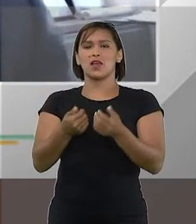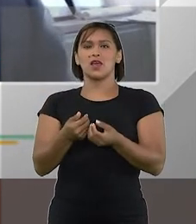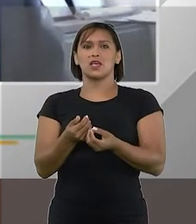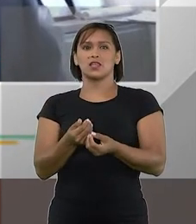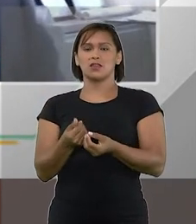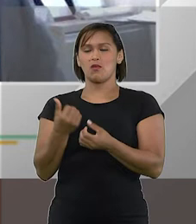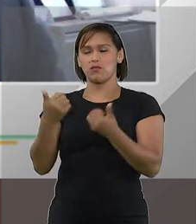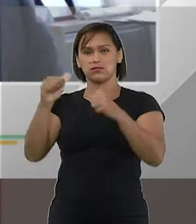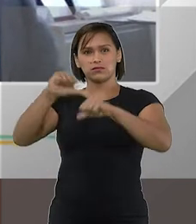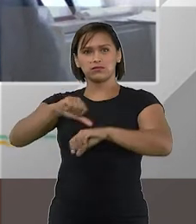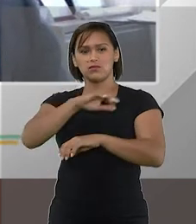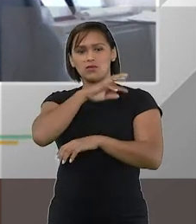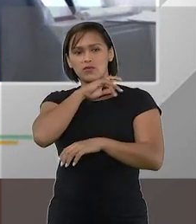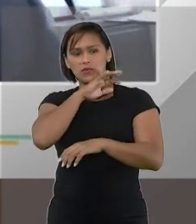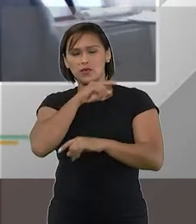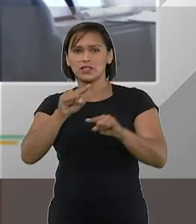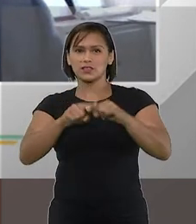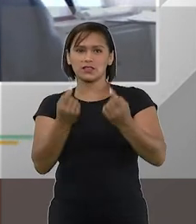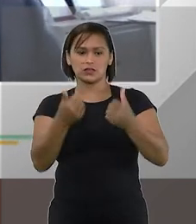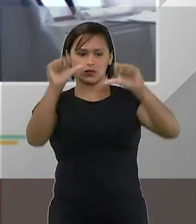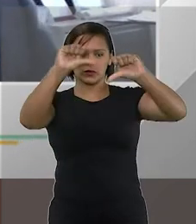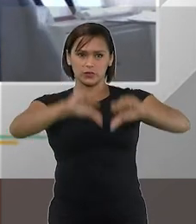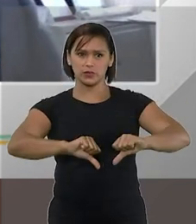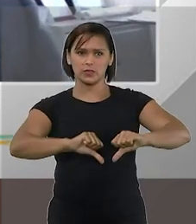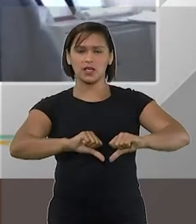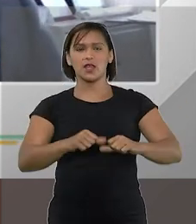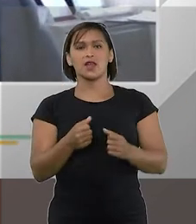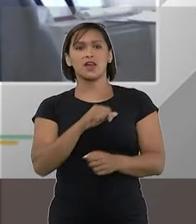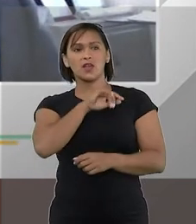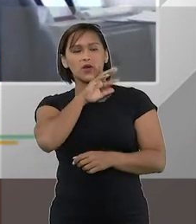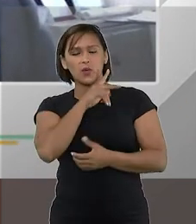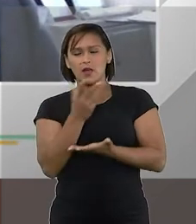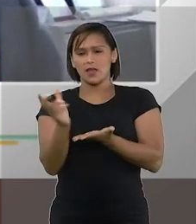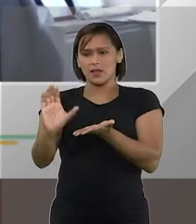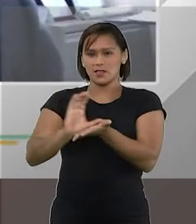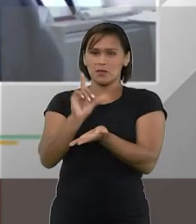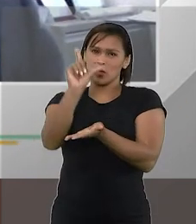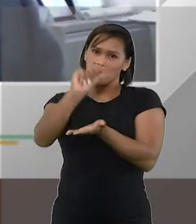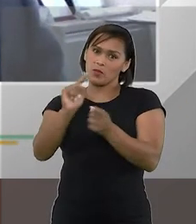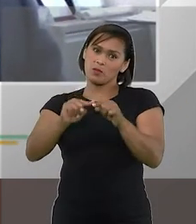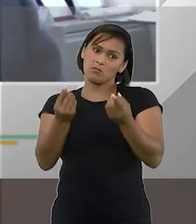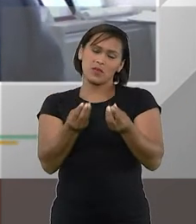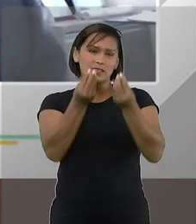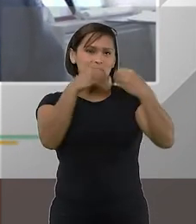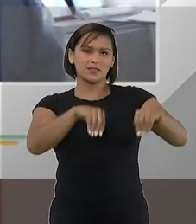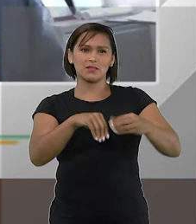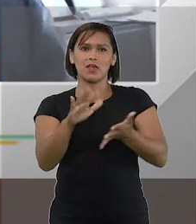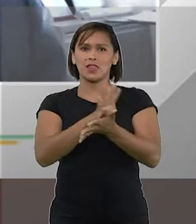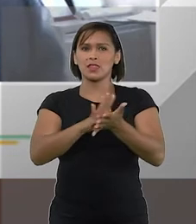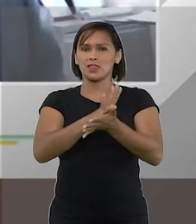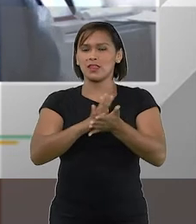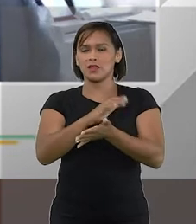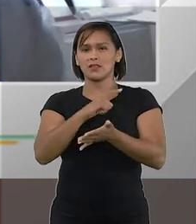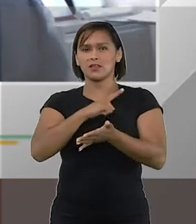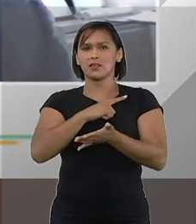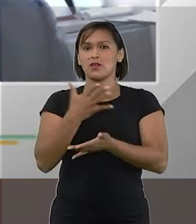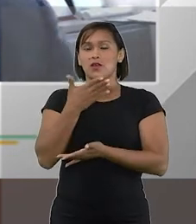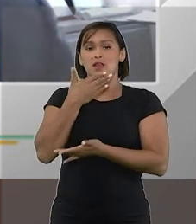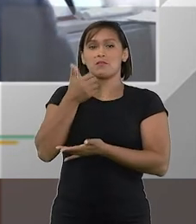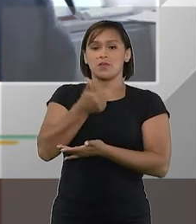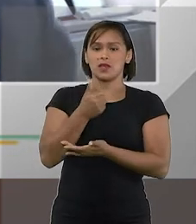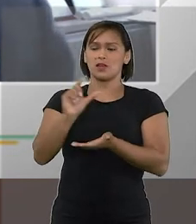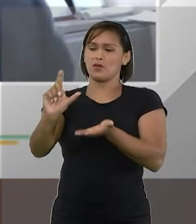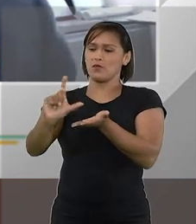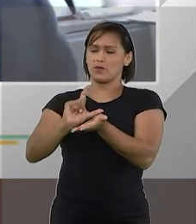o horrível, porque era muito ruim receber pouquinho, mas se a empresa quebrasse, aí não recebiam nada, então era melhor